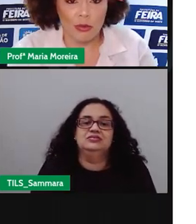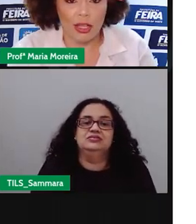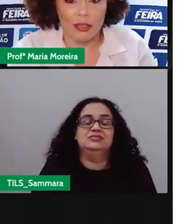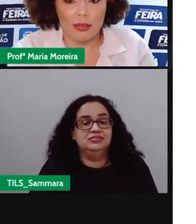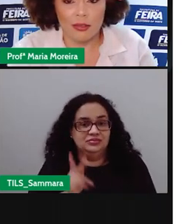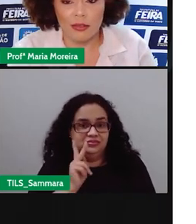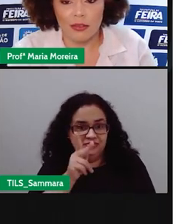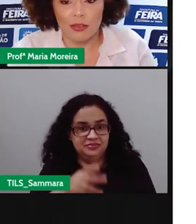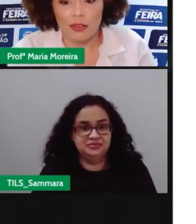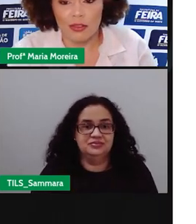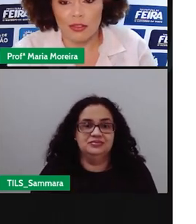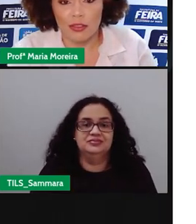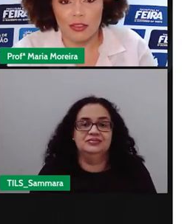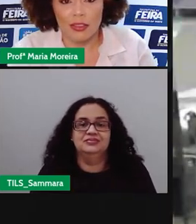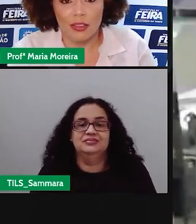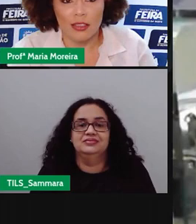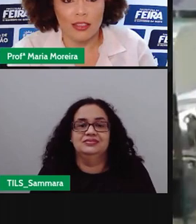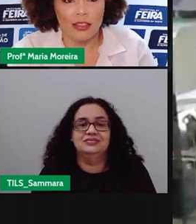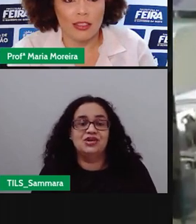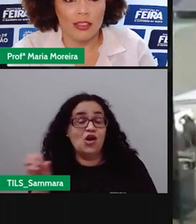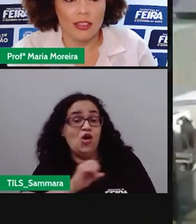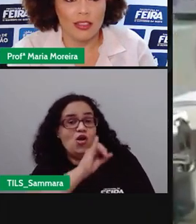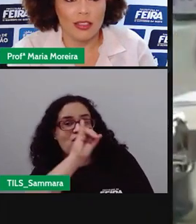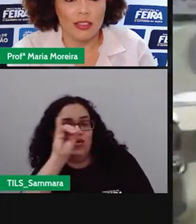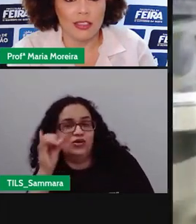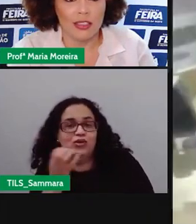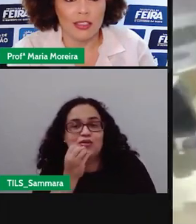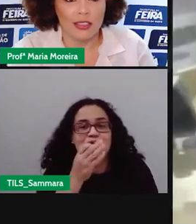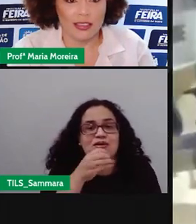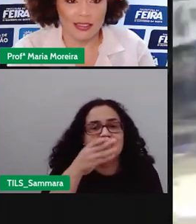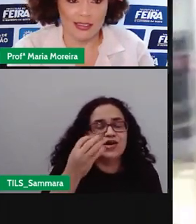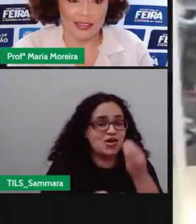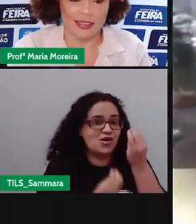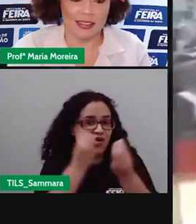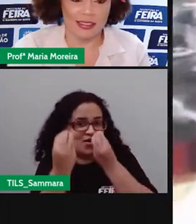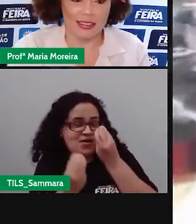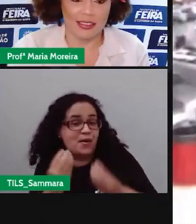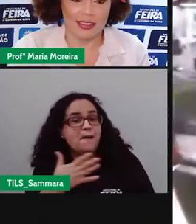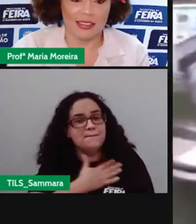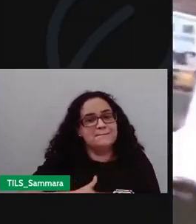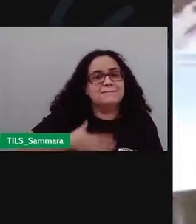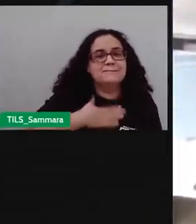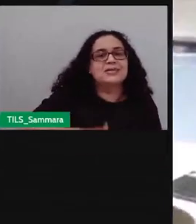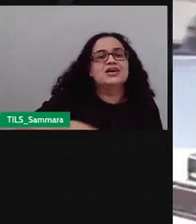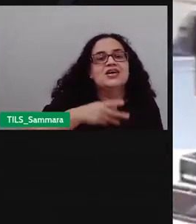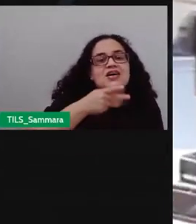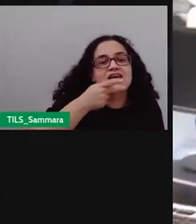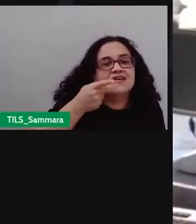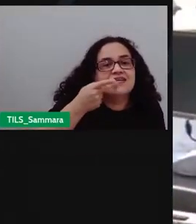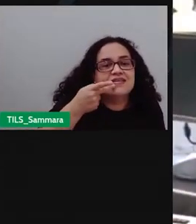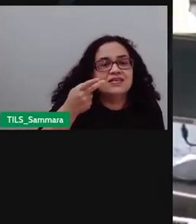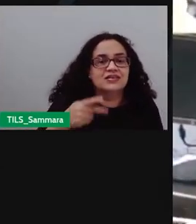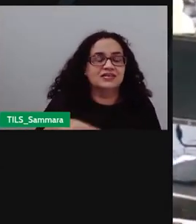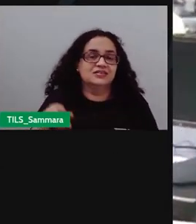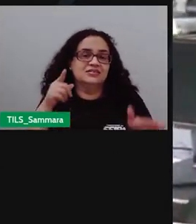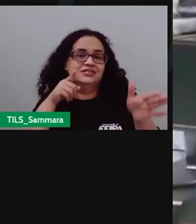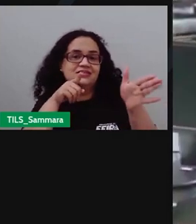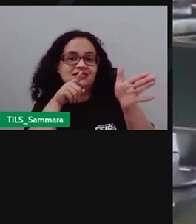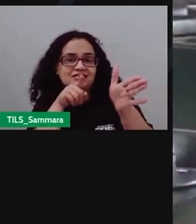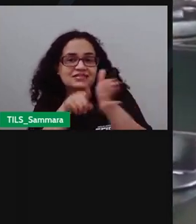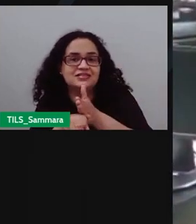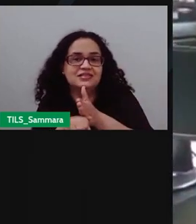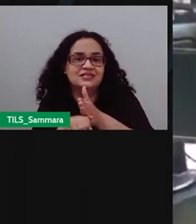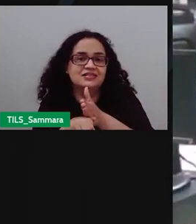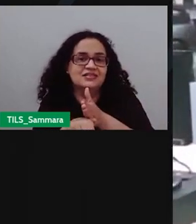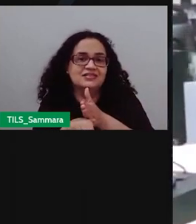vamos lá Oi pessoal tudo bem como é que vocês estão é prazer eu falar com vocês me perguntaram qual é a